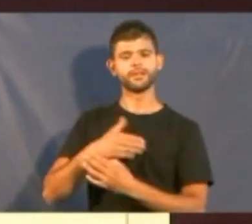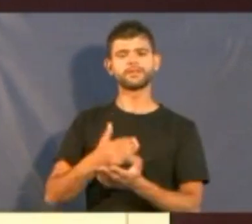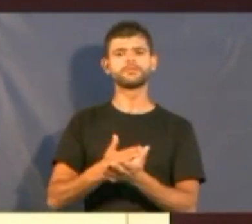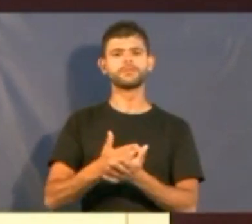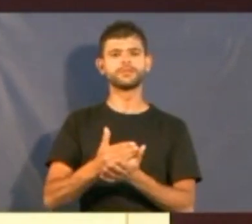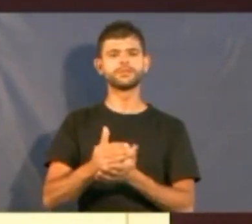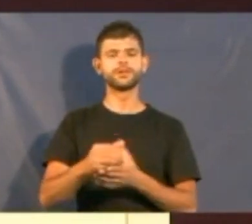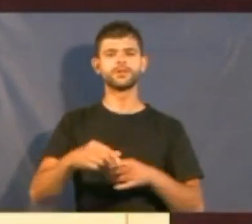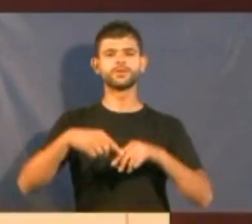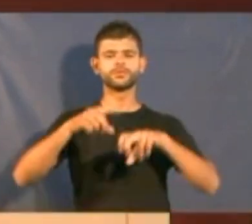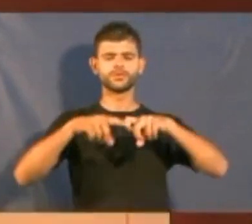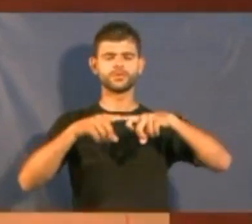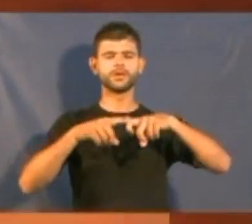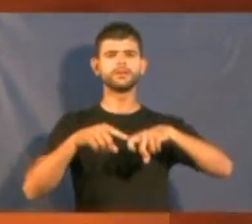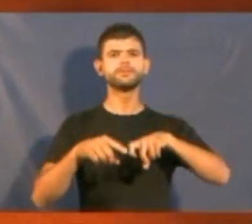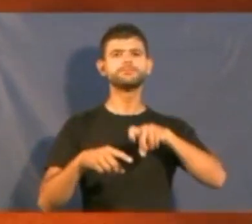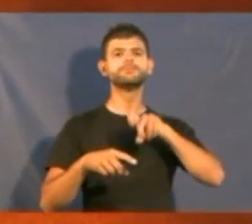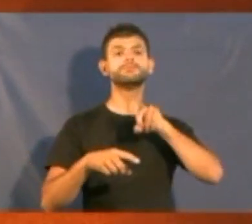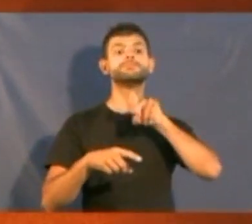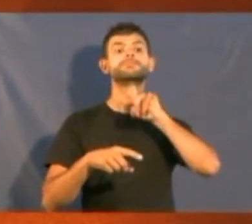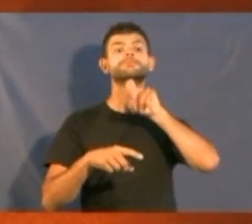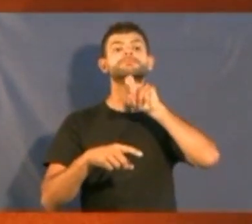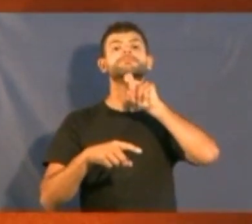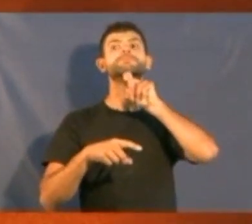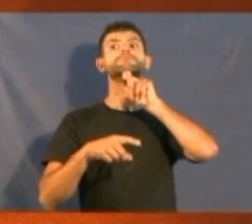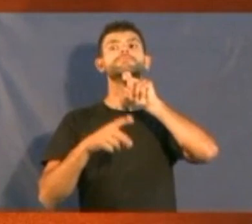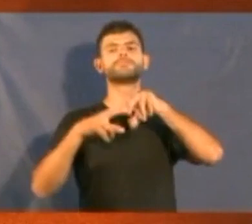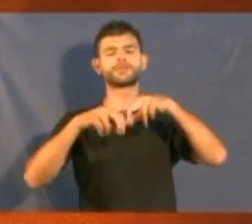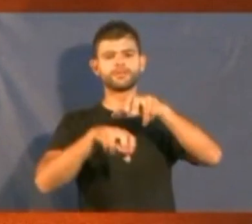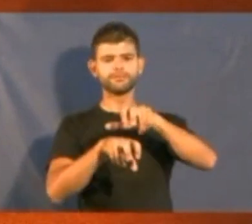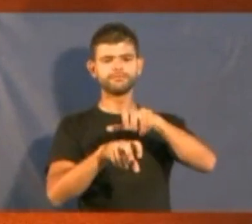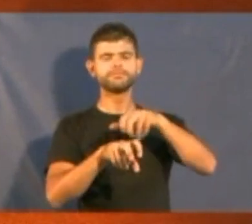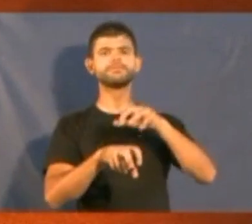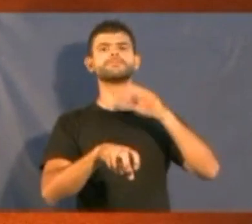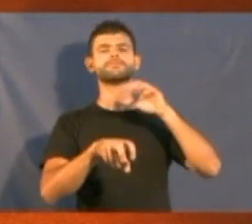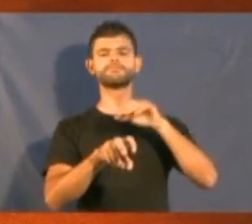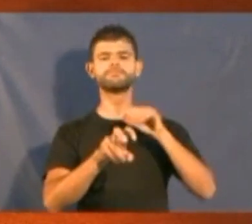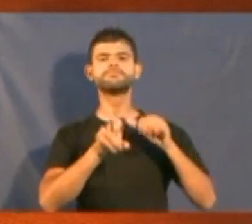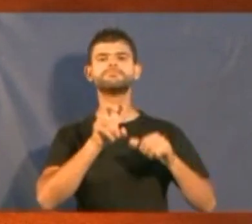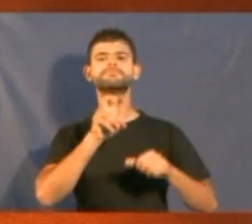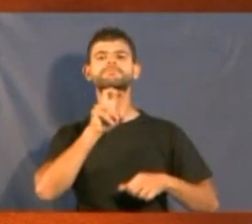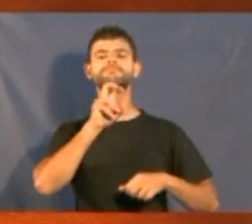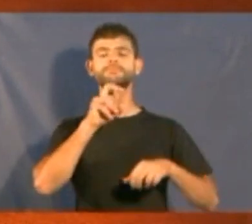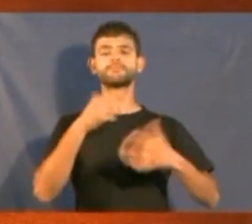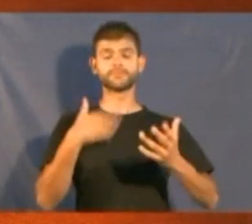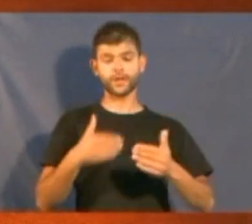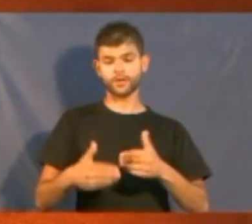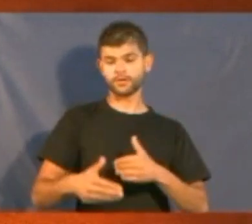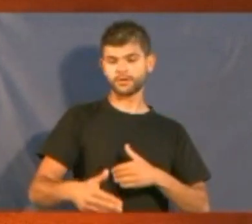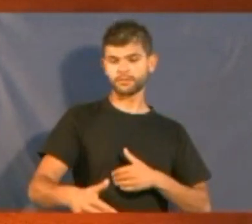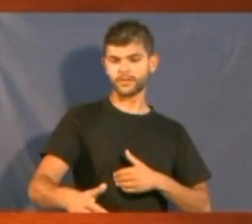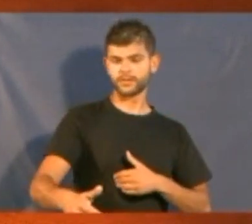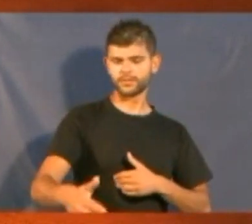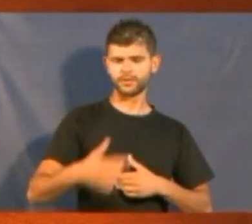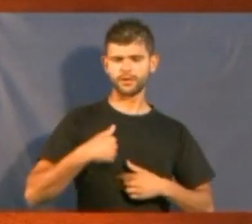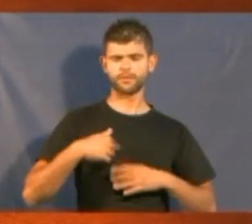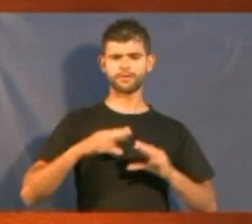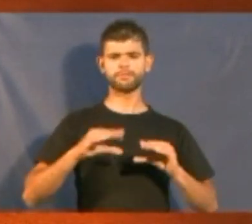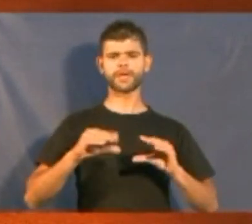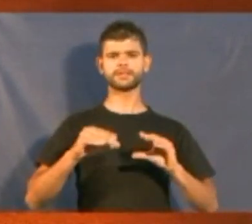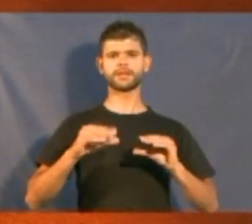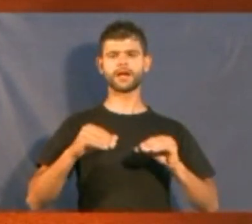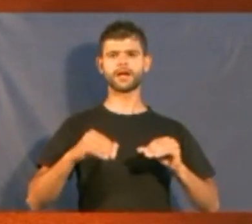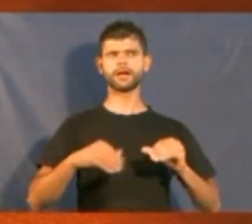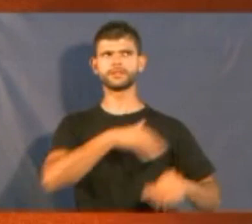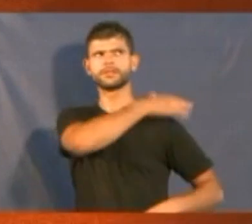Com tanto conforto. E pior. Daí a pouco eu senti uma massagem no pulmão direito. E eu sinto cócegas. Cócegas.